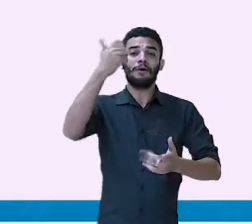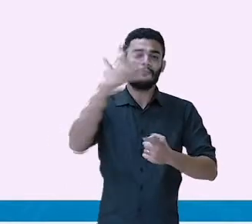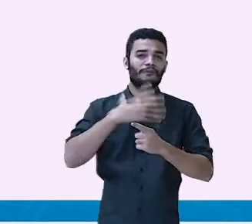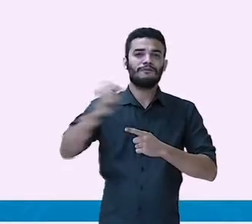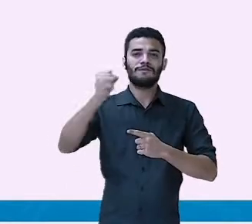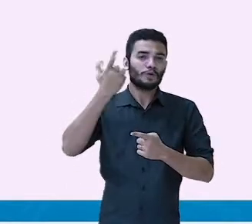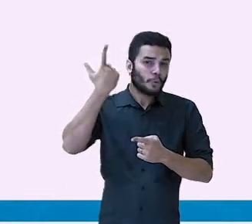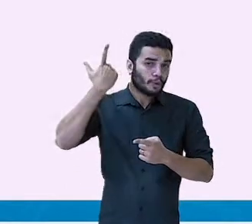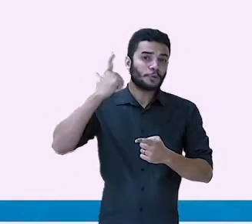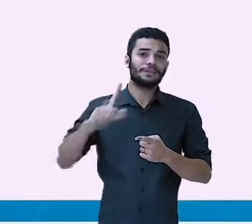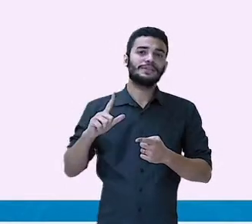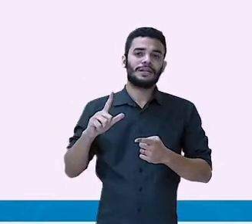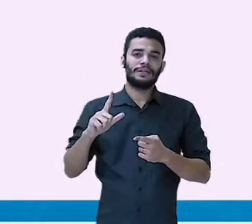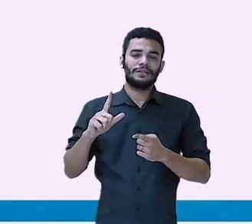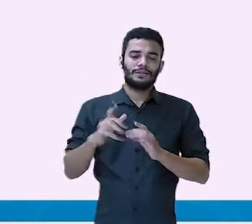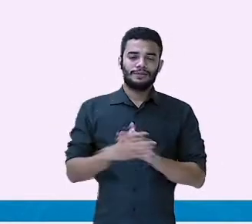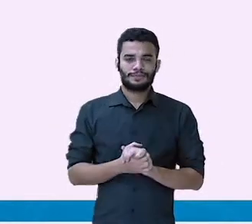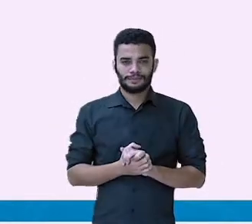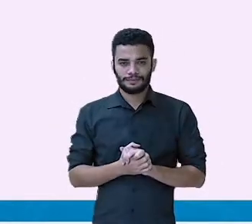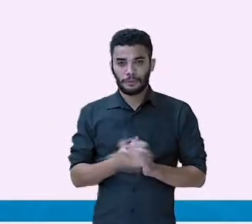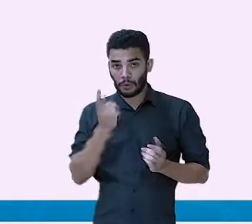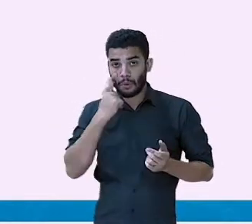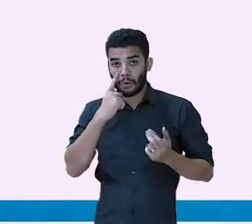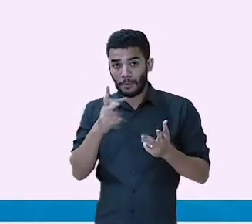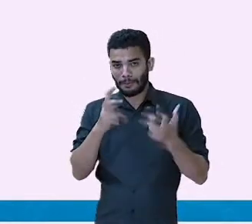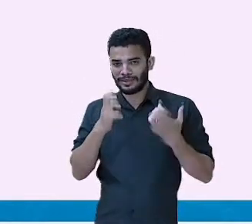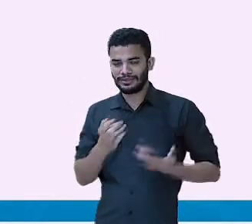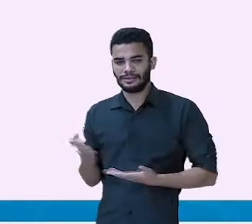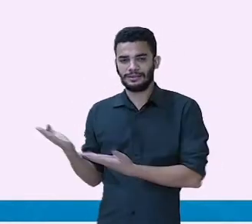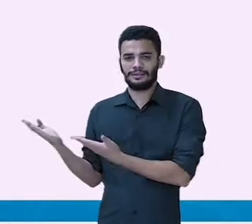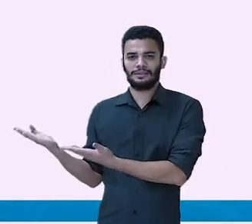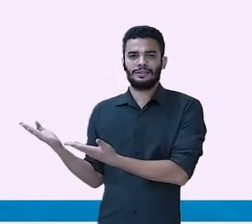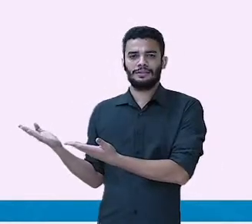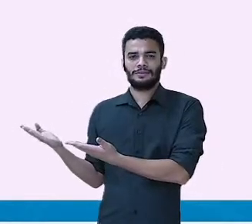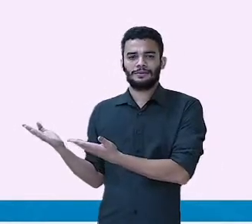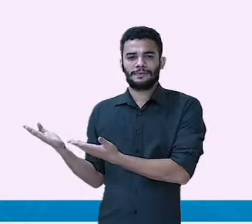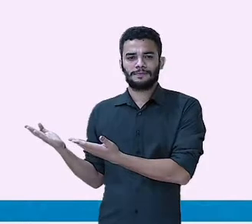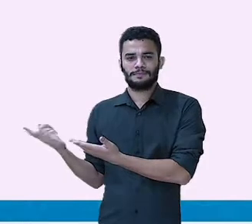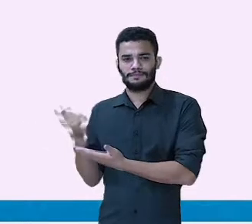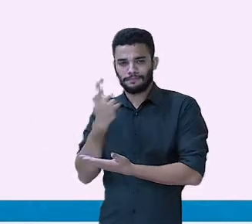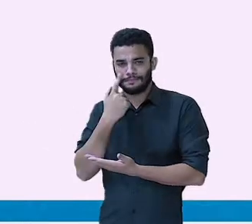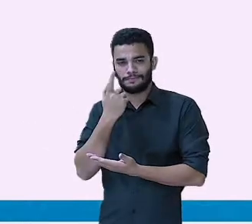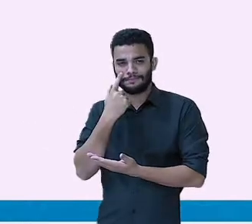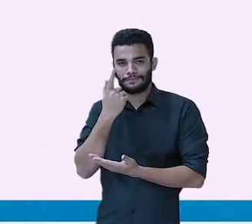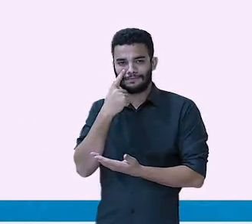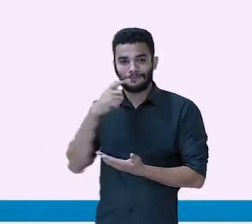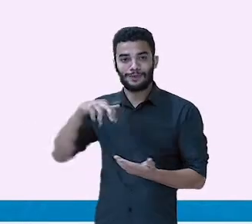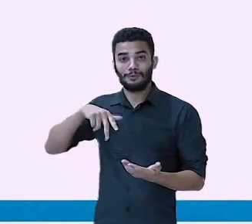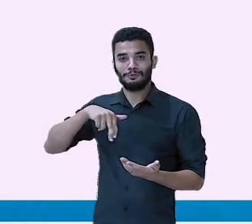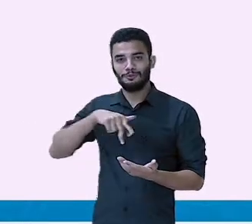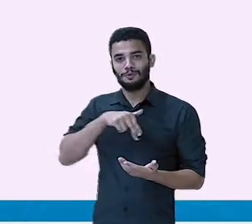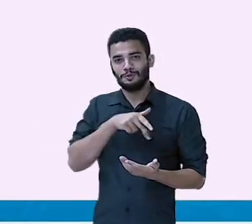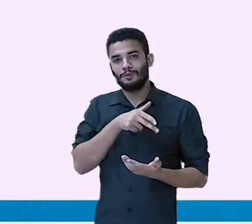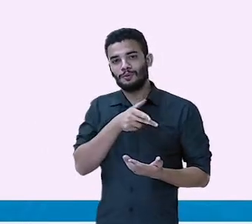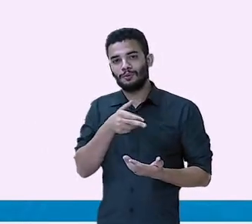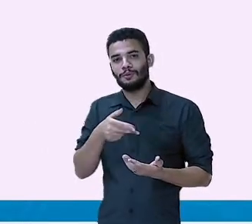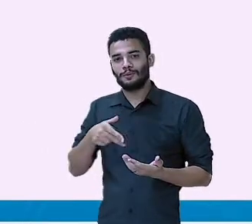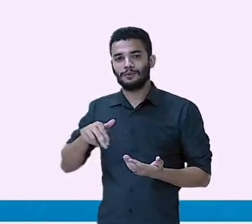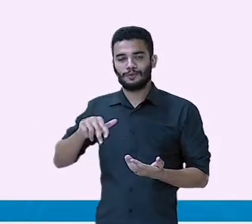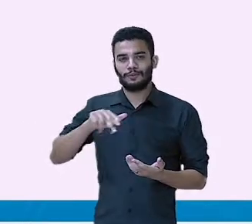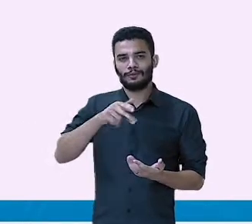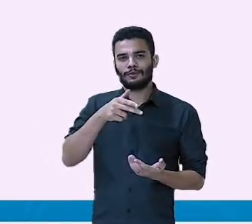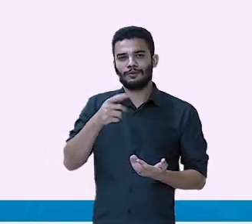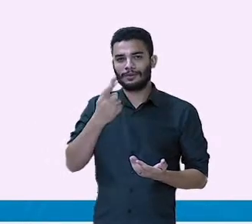Aí, para vocês verem na imagem, é um jogo de tabuleiro feito como se fosse um caminho na